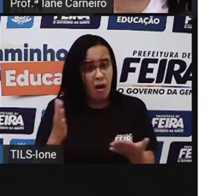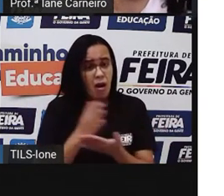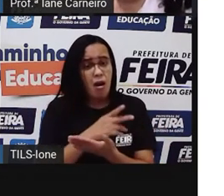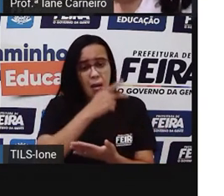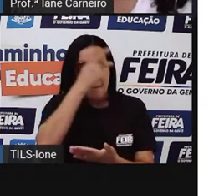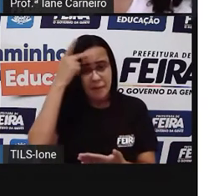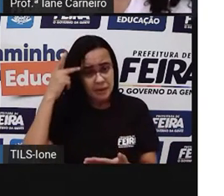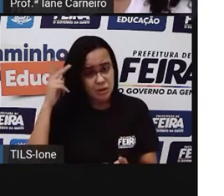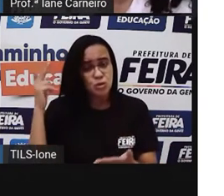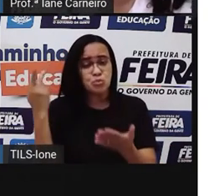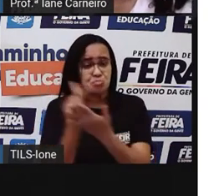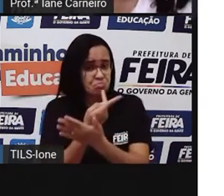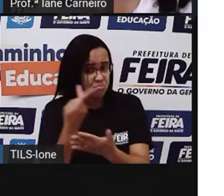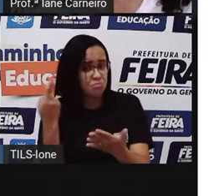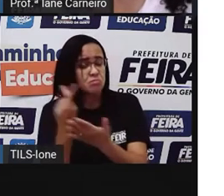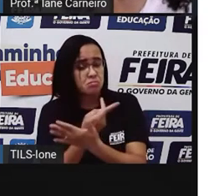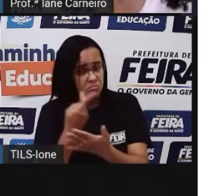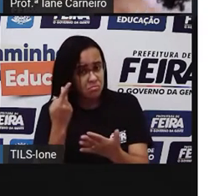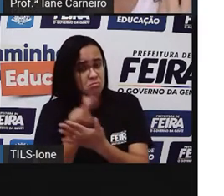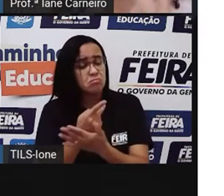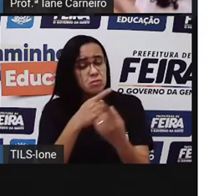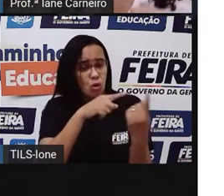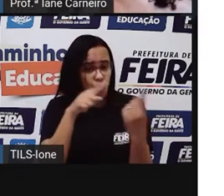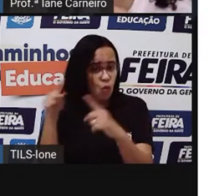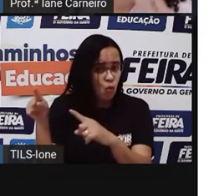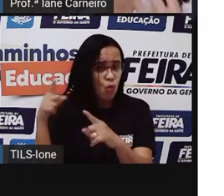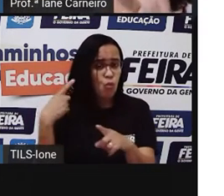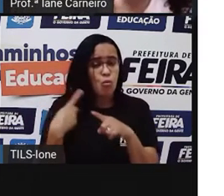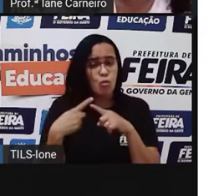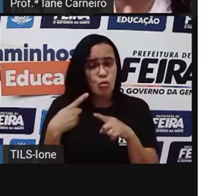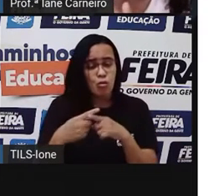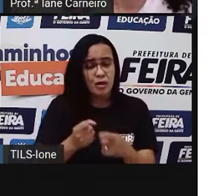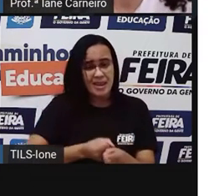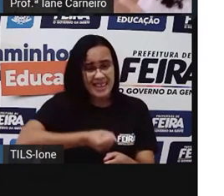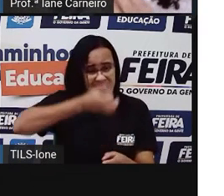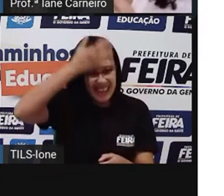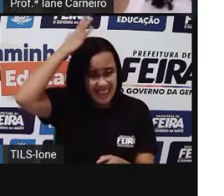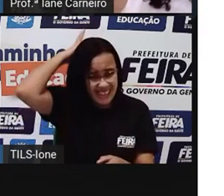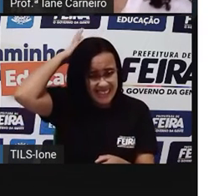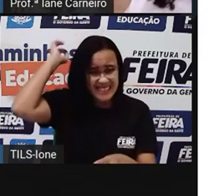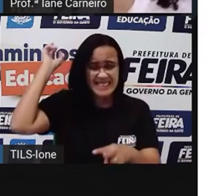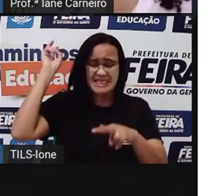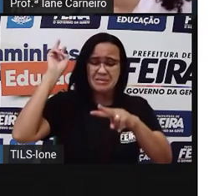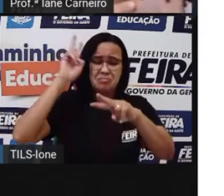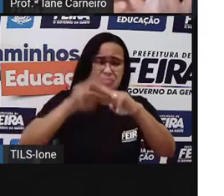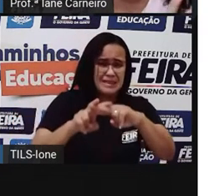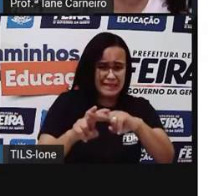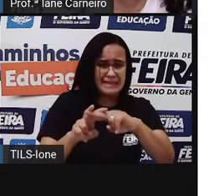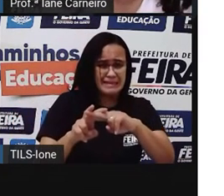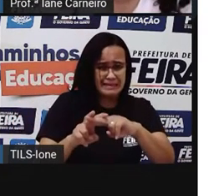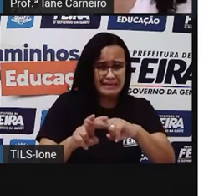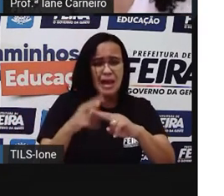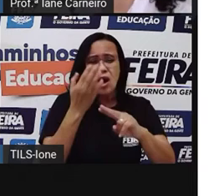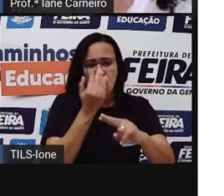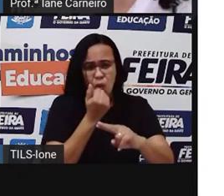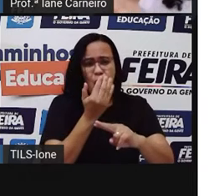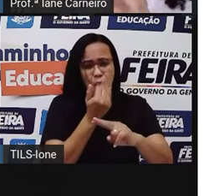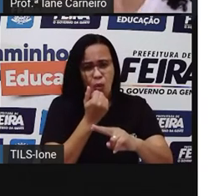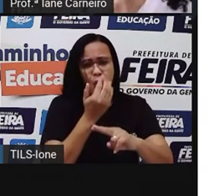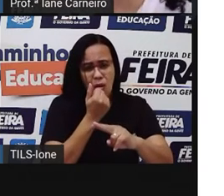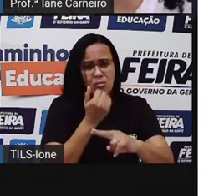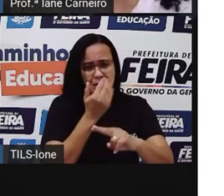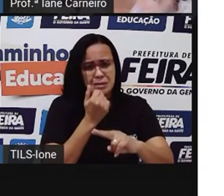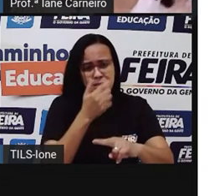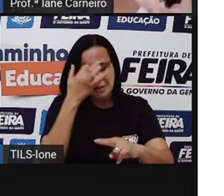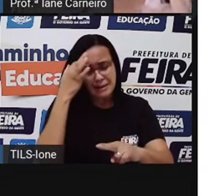No local onde se cria galinhas, né? E aí, hoje, muitas pessoas têm lutado para que esses animais, eles vivam aí liberdade, que não